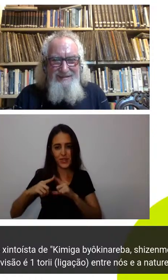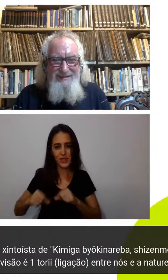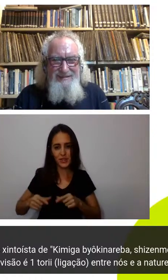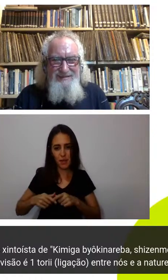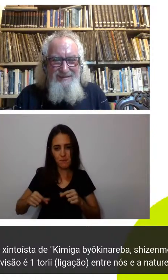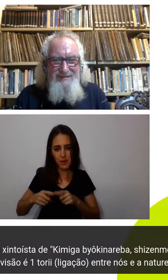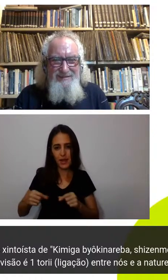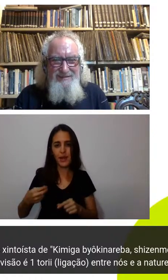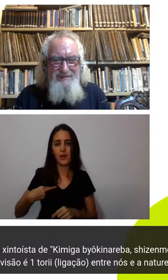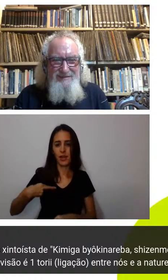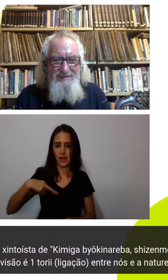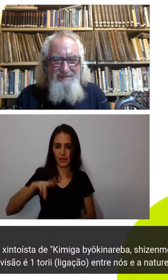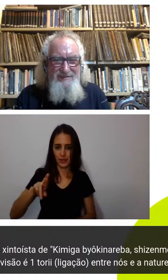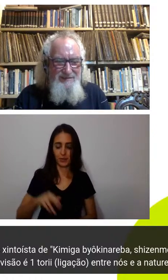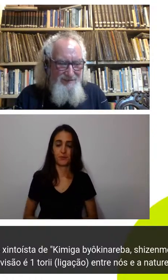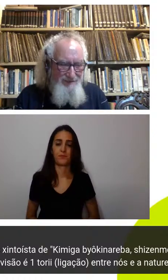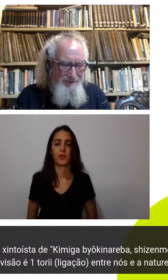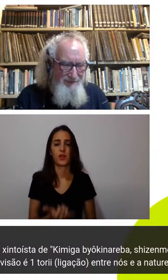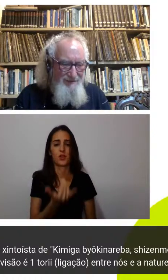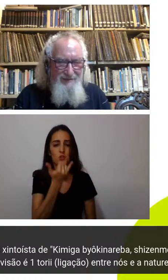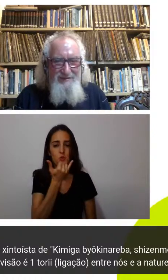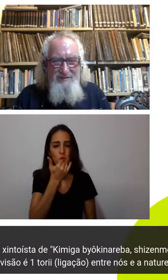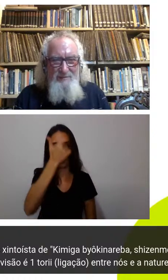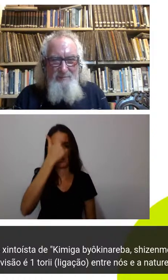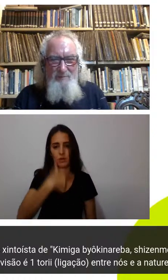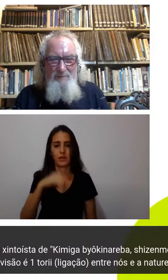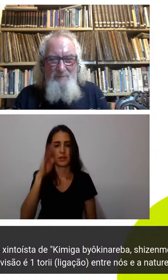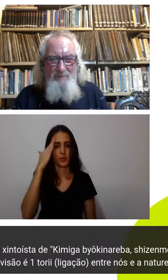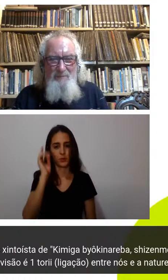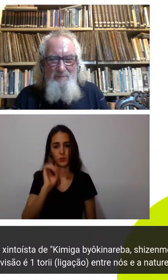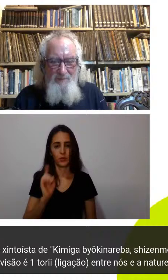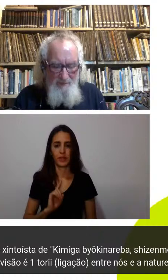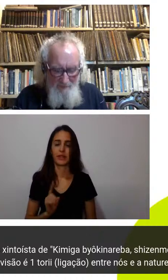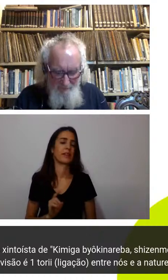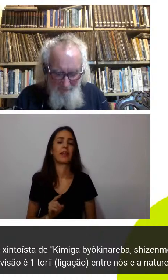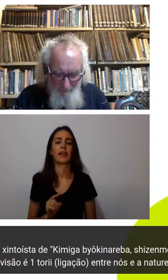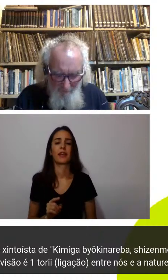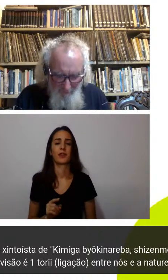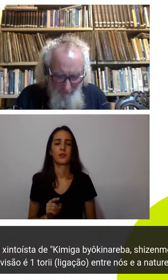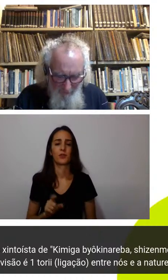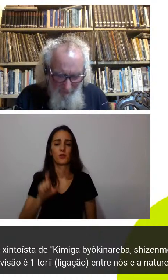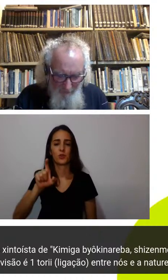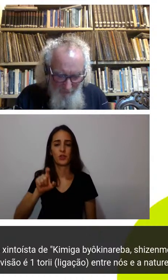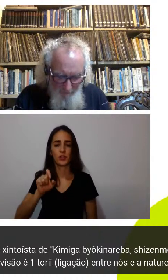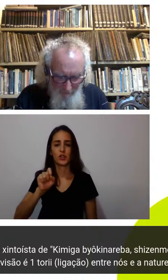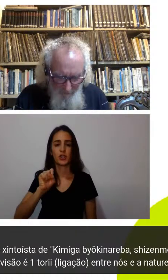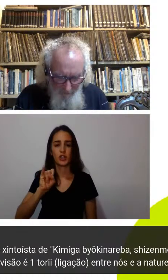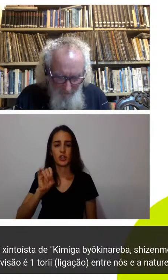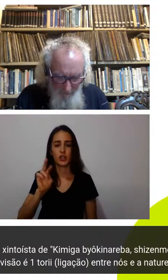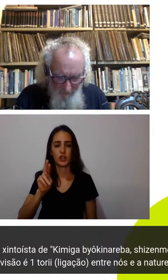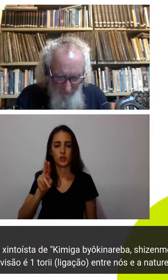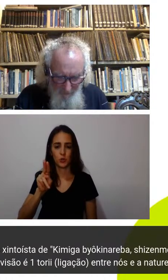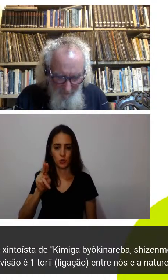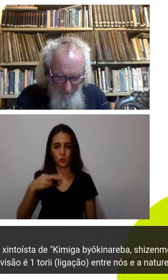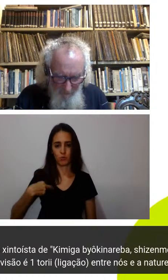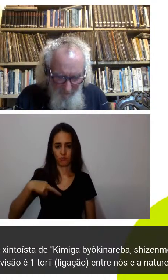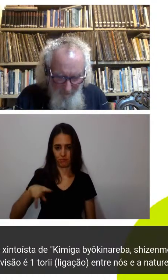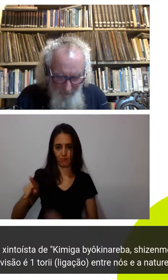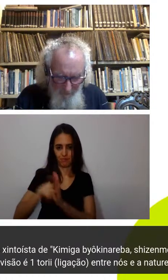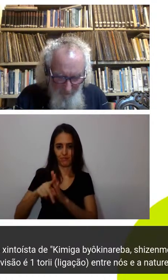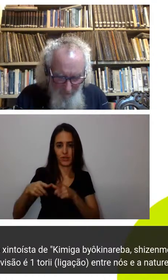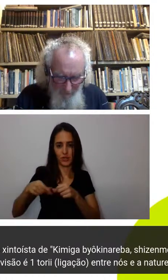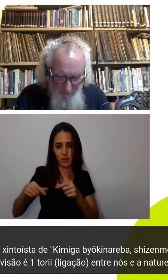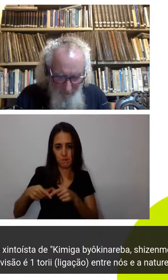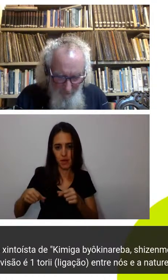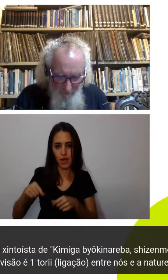não entendo de shintoísmo como o Evan sabe eu adoro arte japonesa e literatura japonesa mas não entendo exatamente da